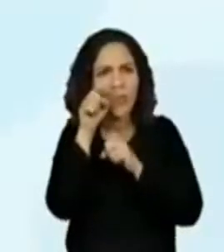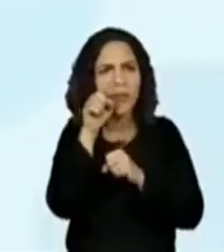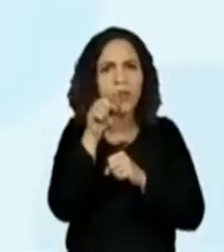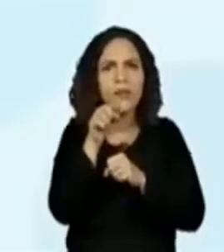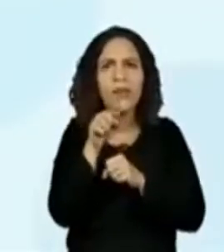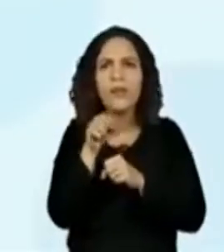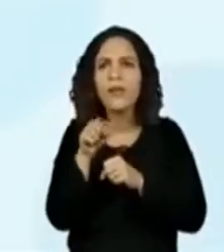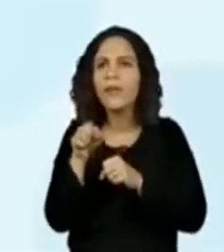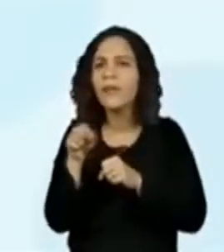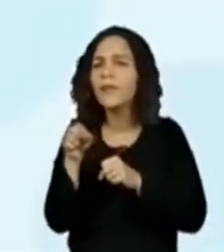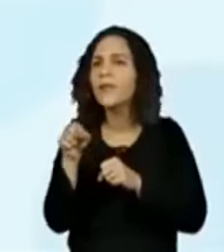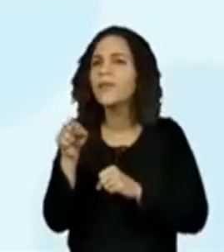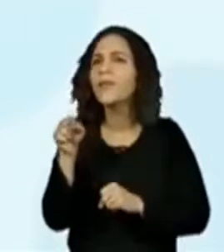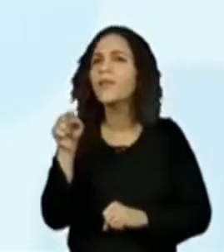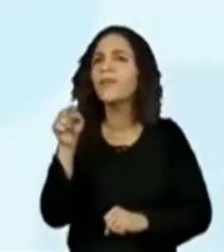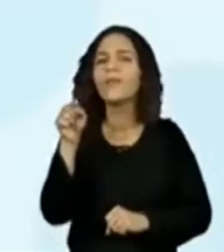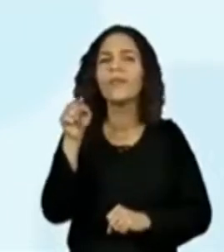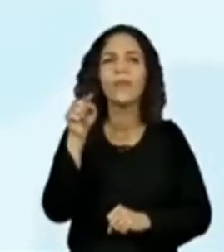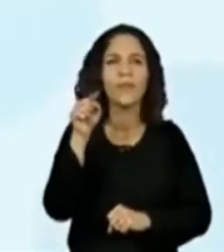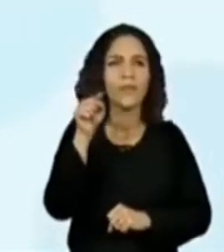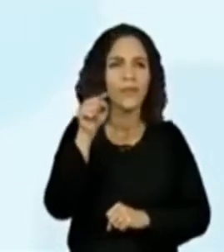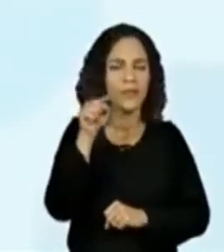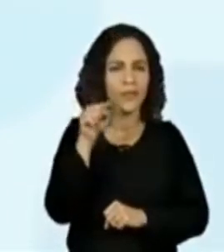Tem algum lugar que a gente também dorme?